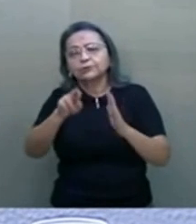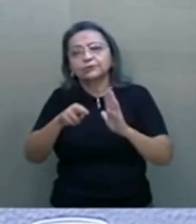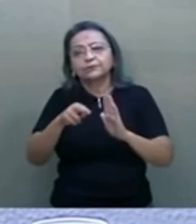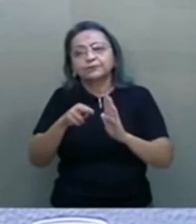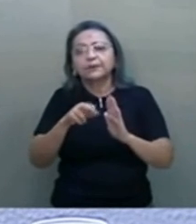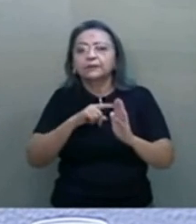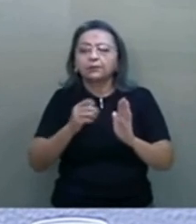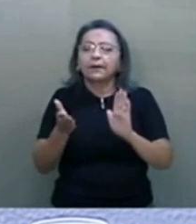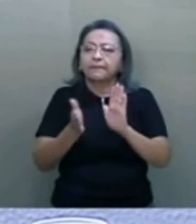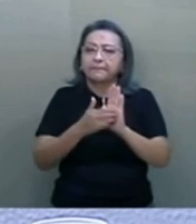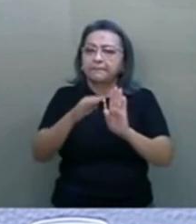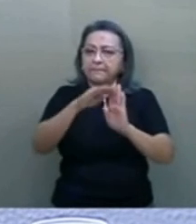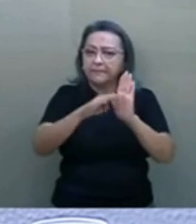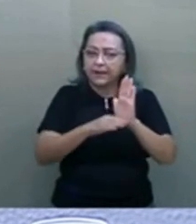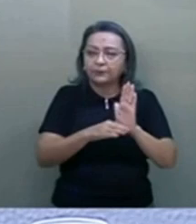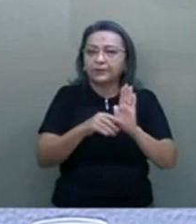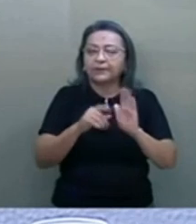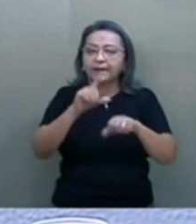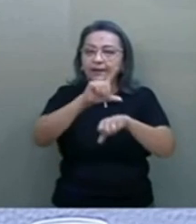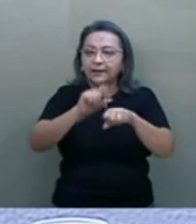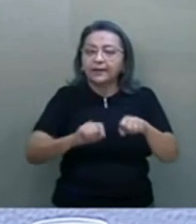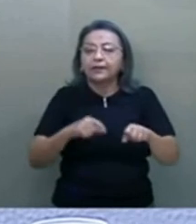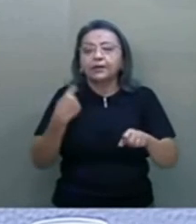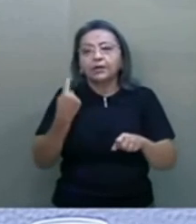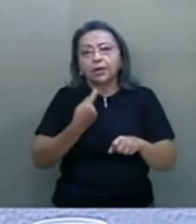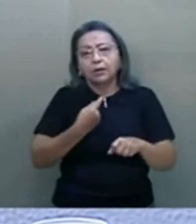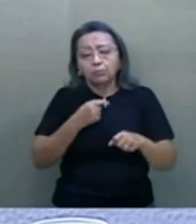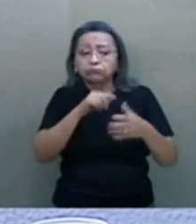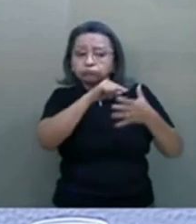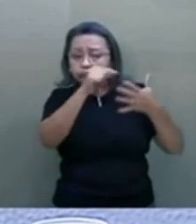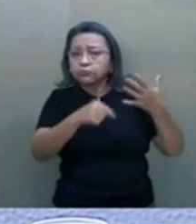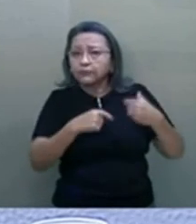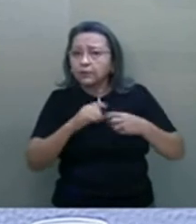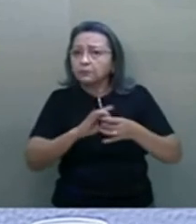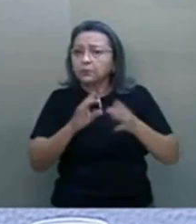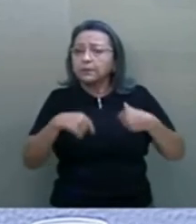da agência, em relação aos quais eu fico à disposição de conversar. Obrigado.